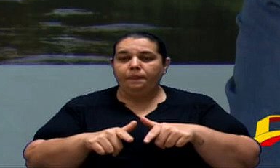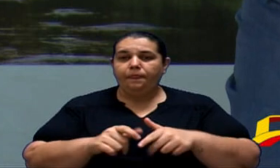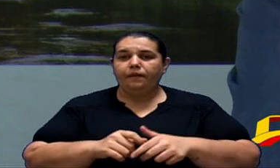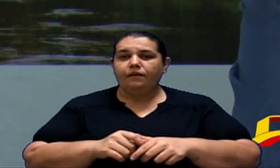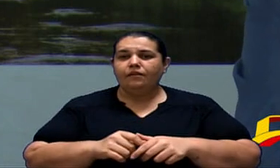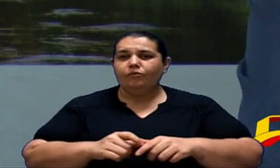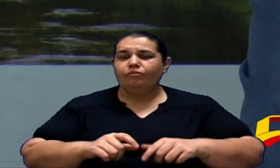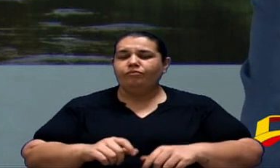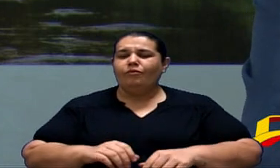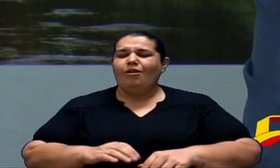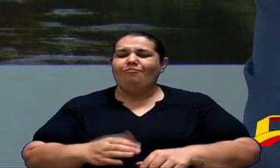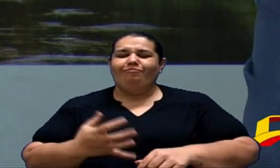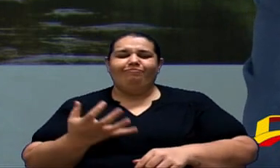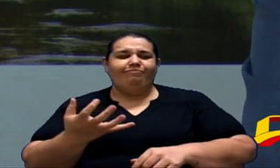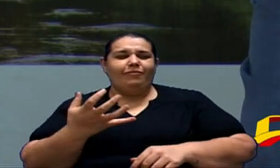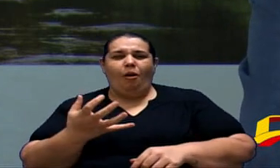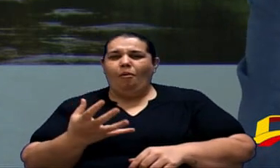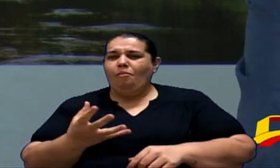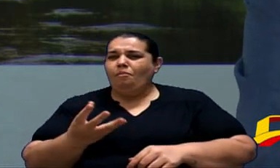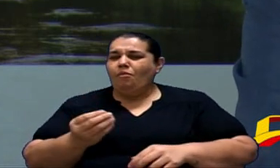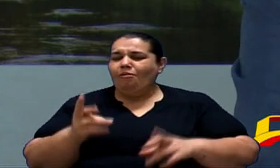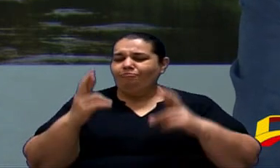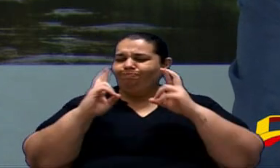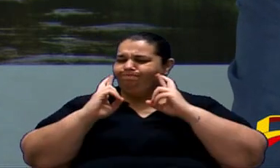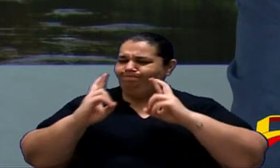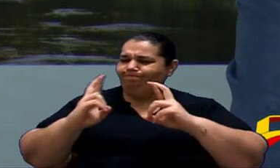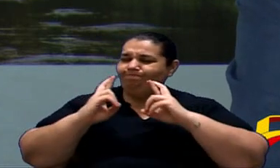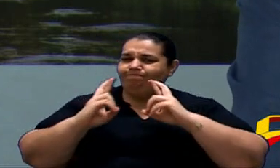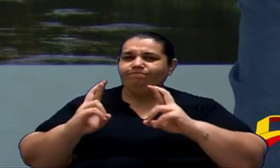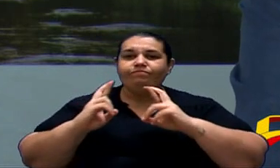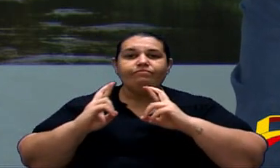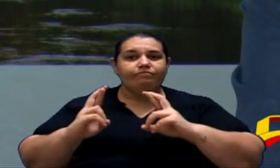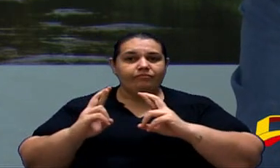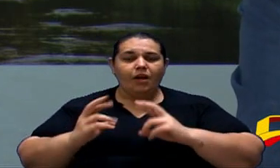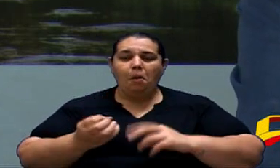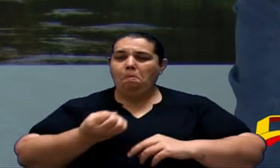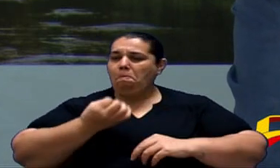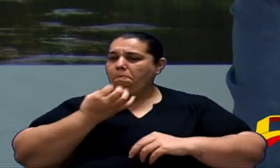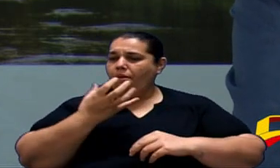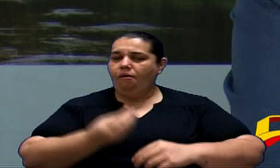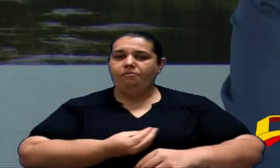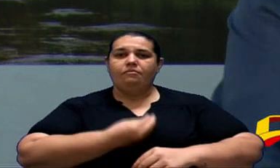Com vontade E com esperança De se manter Bem